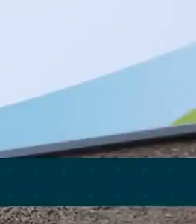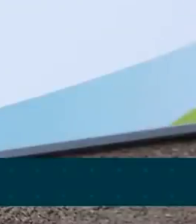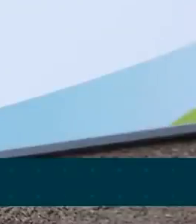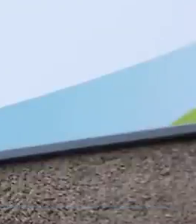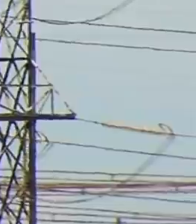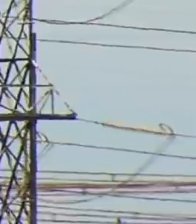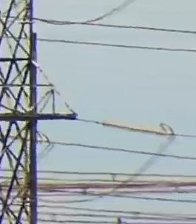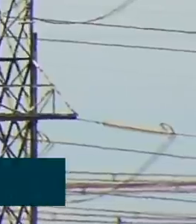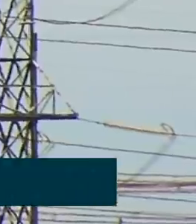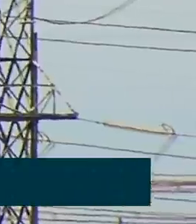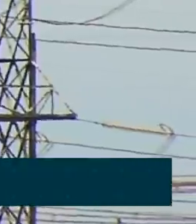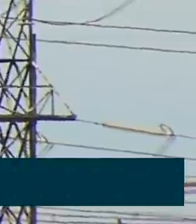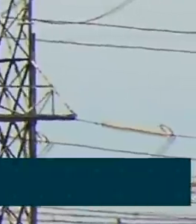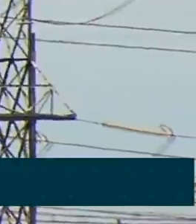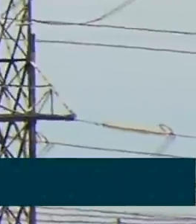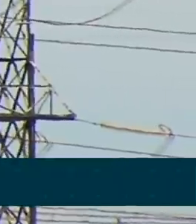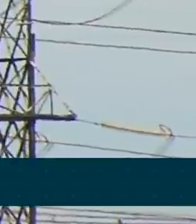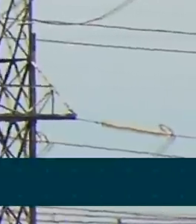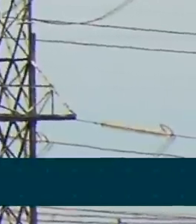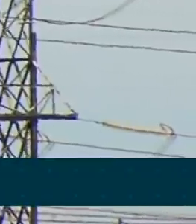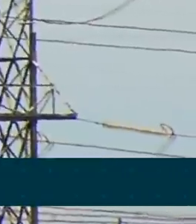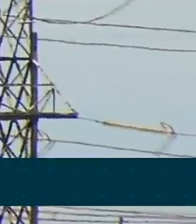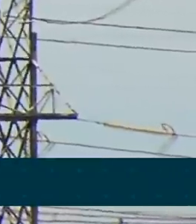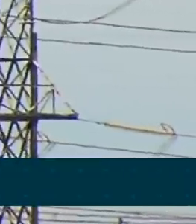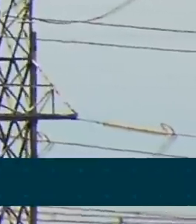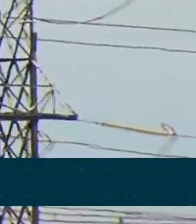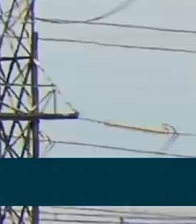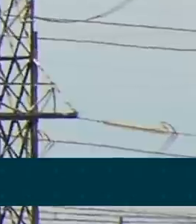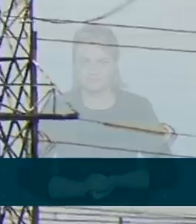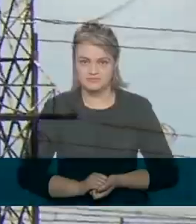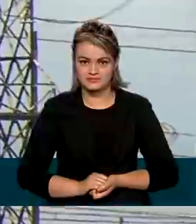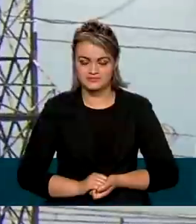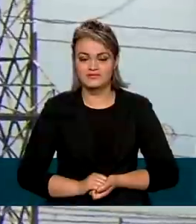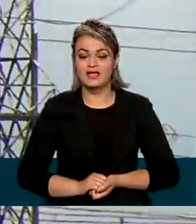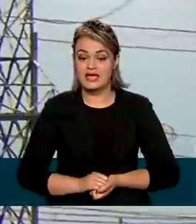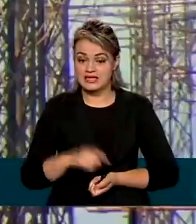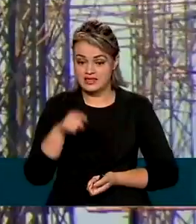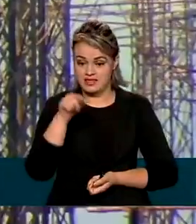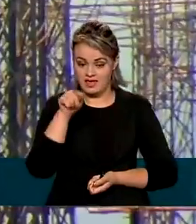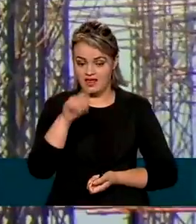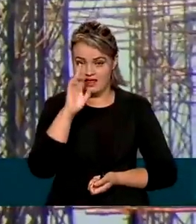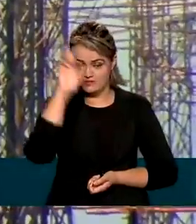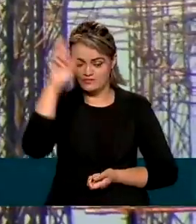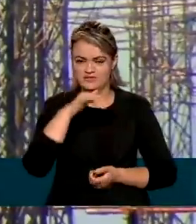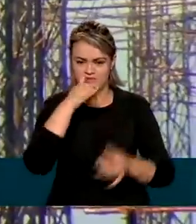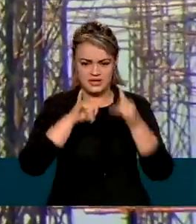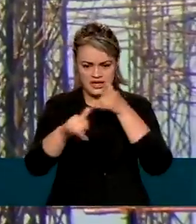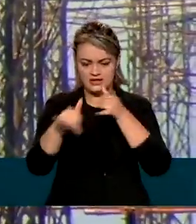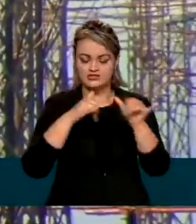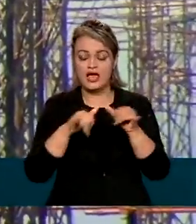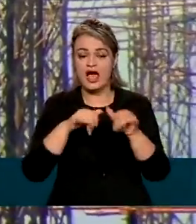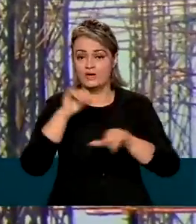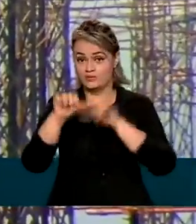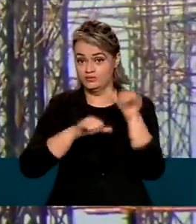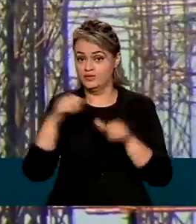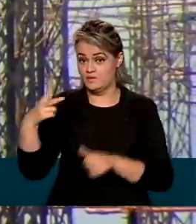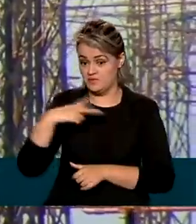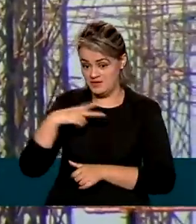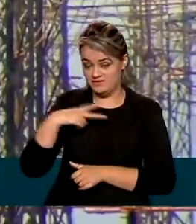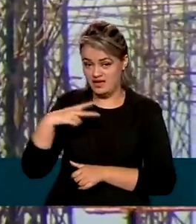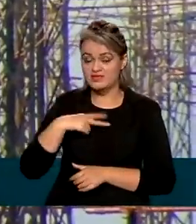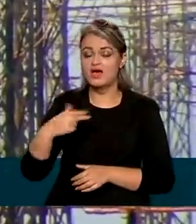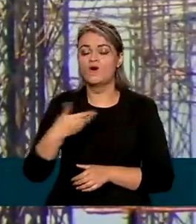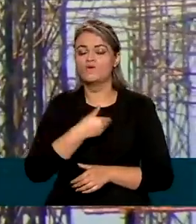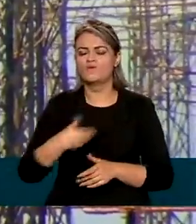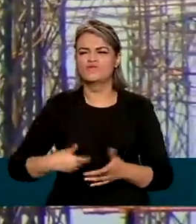geração e 45% da transmissão de energia elétrica no Brasil. Com a desestatização, o governo